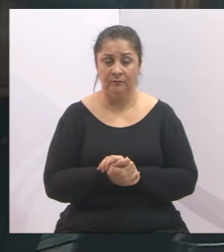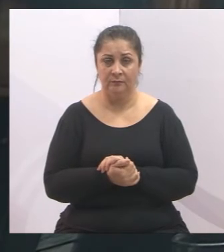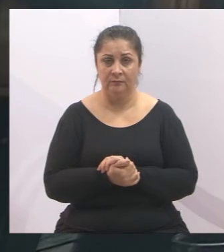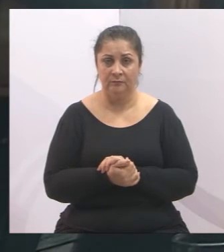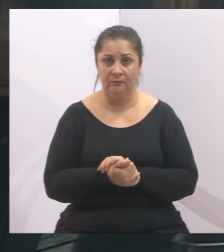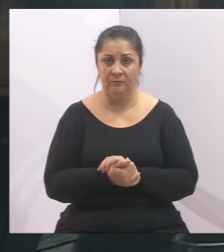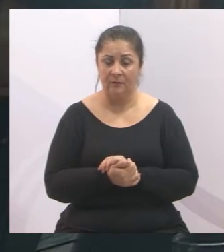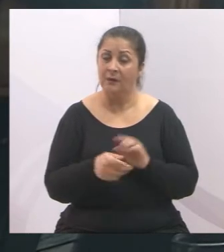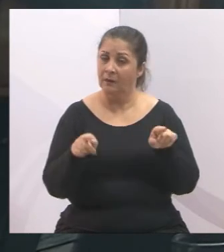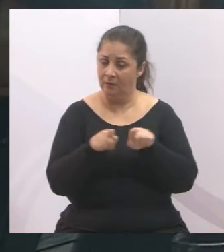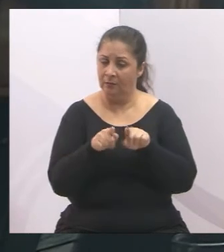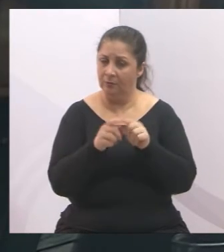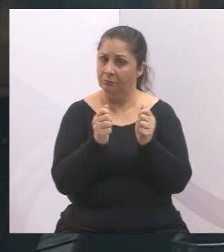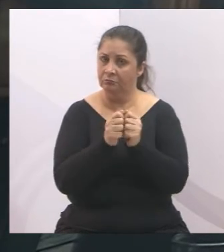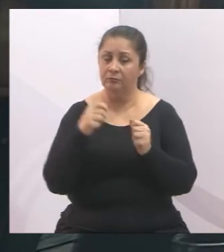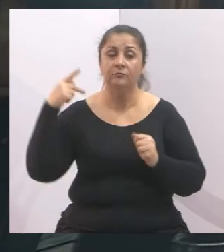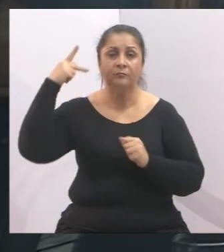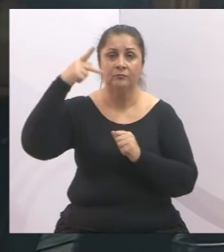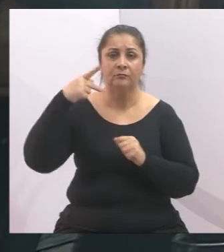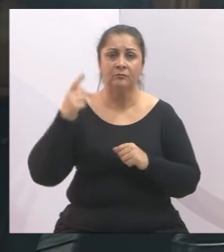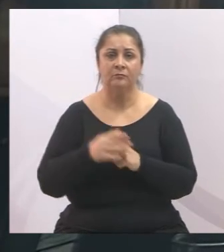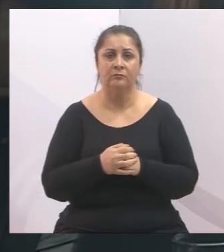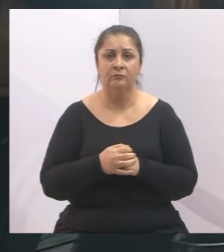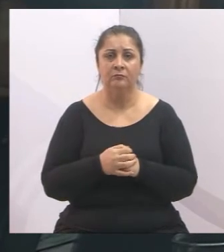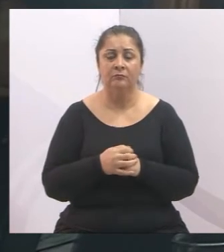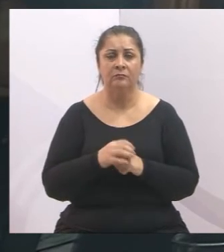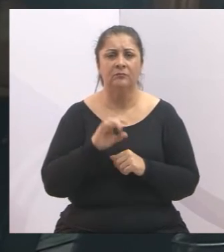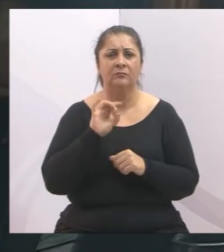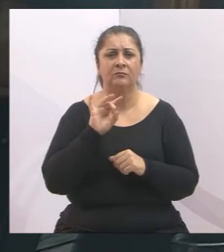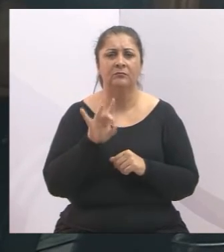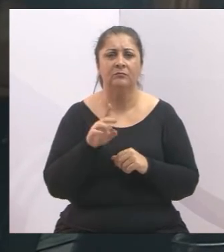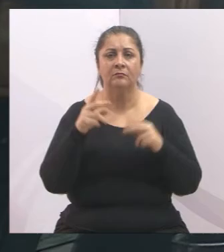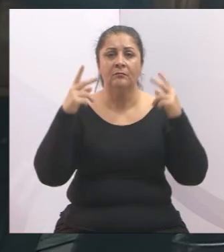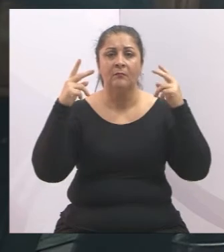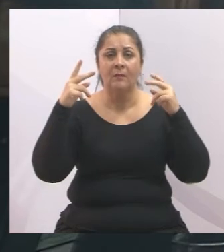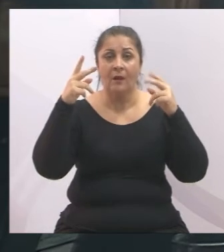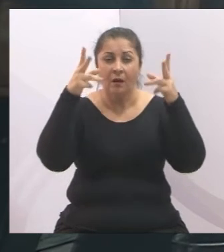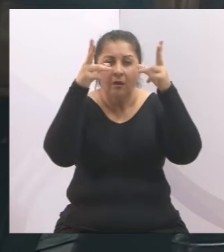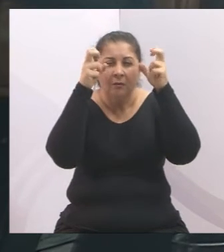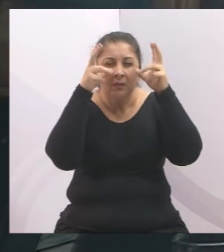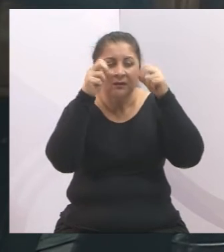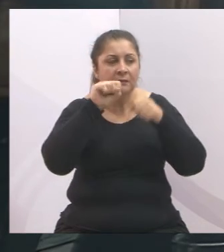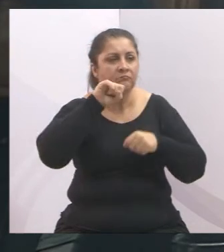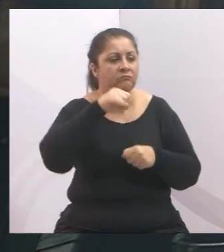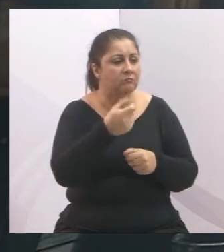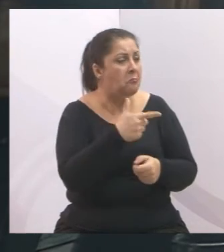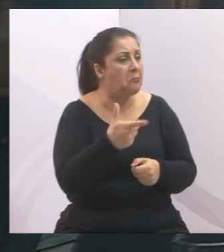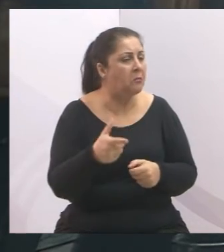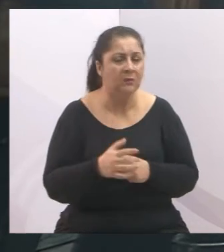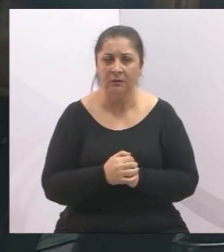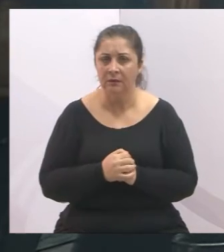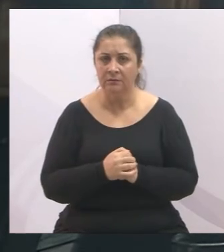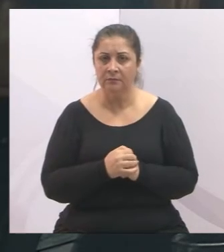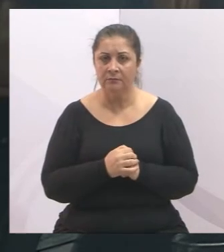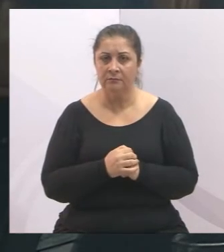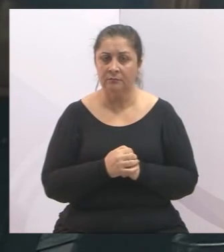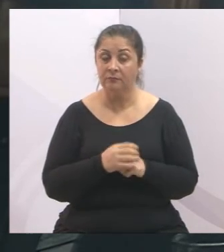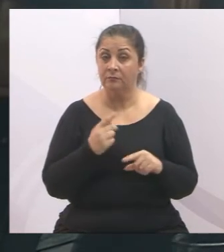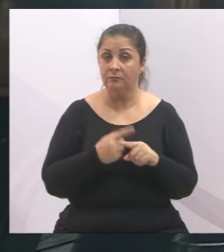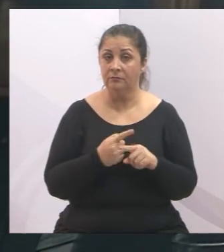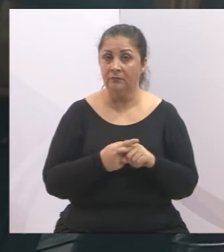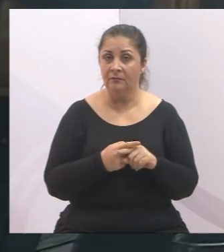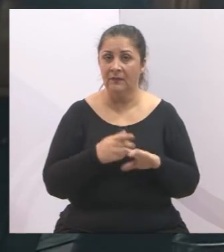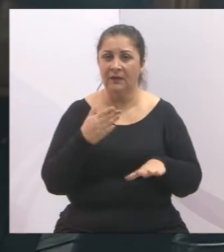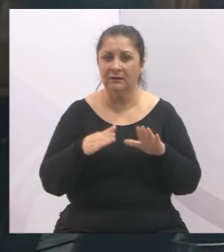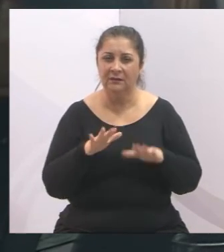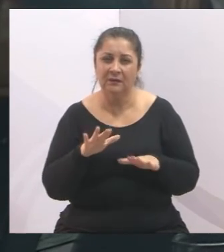incluídos nós, vereadores, que só passamos a perceber quando o serviço falha, não é? Porque muitas vezes o